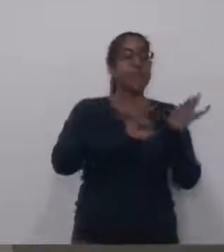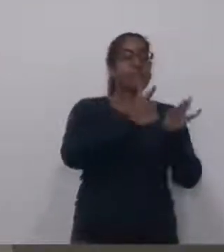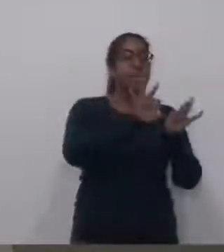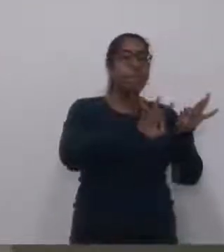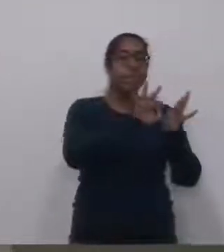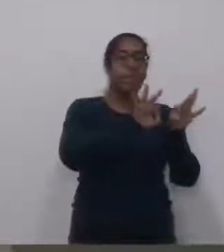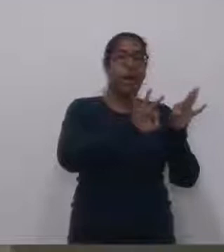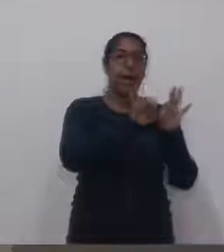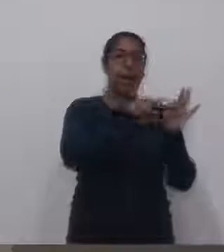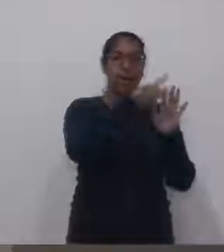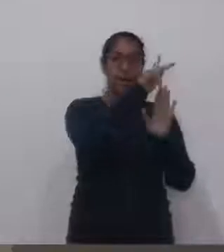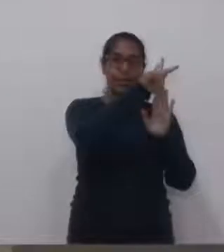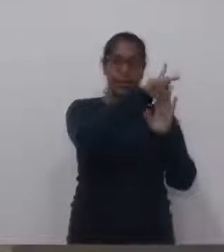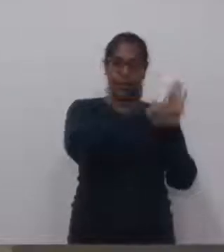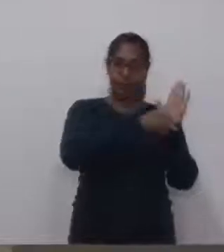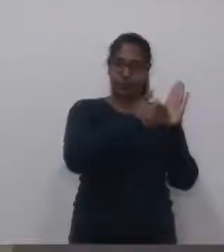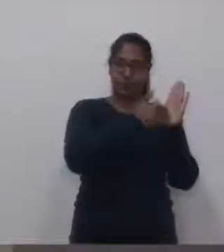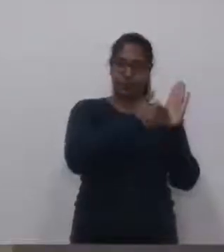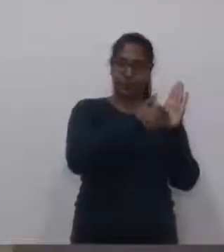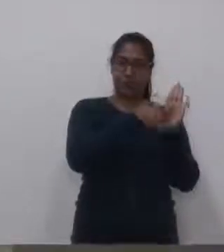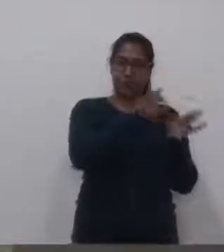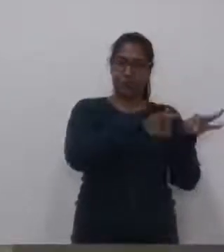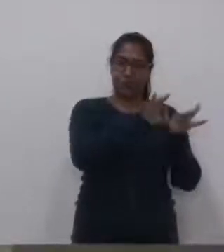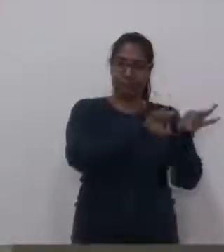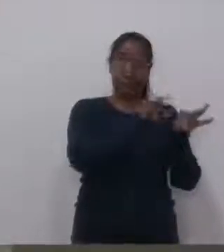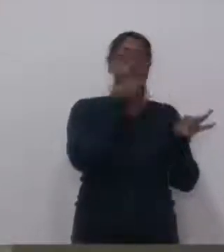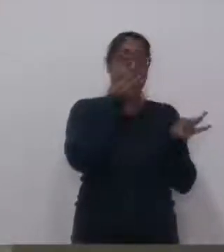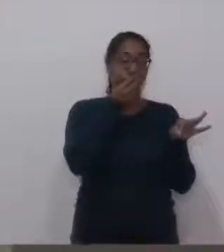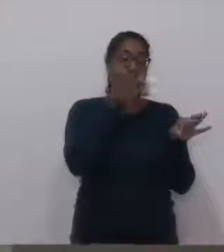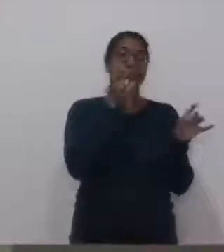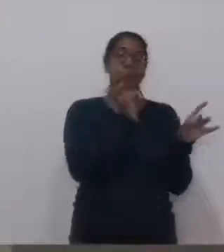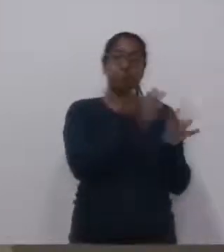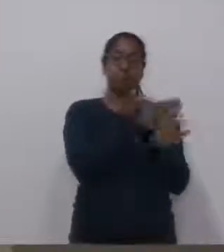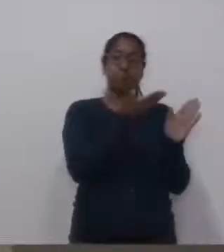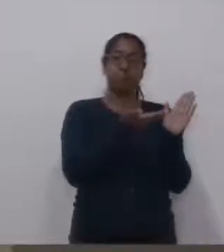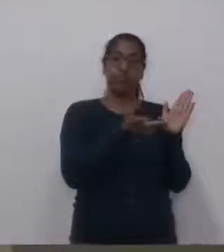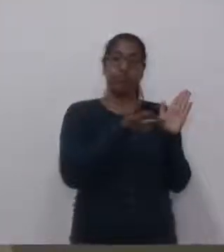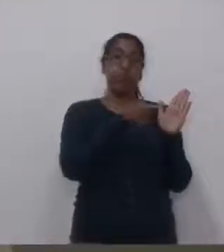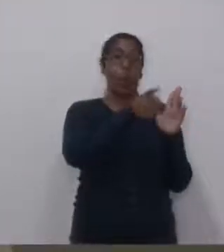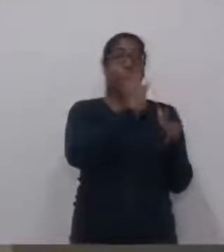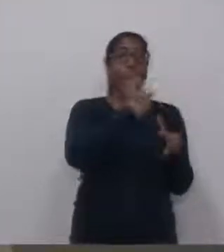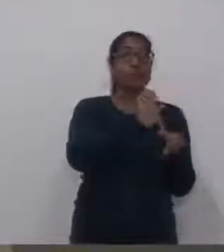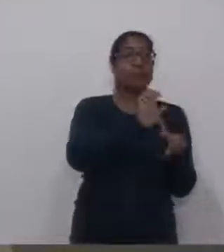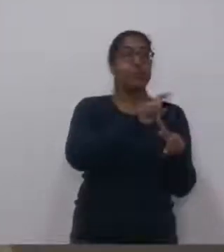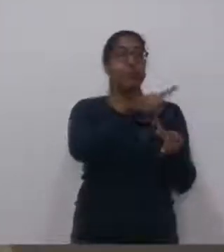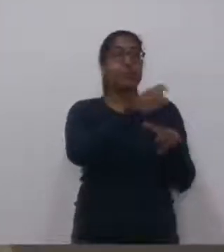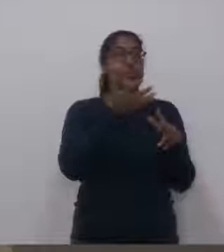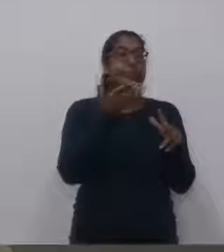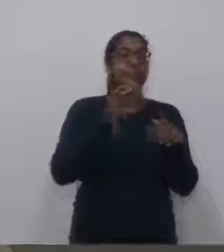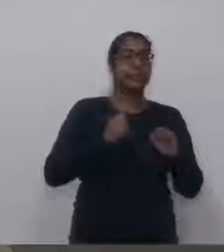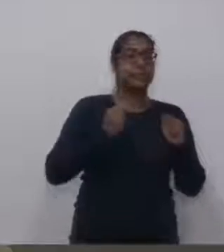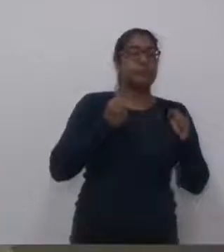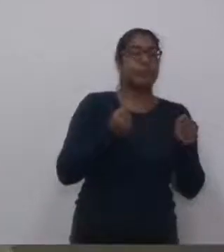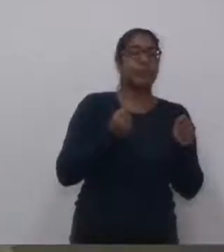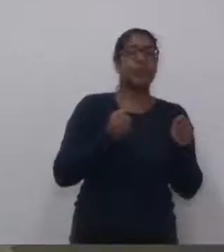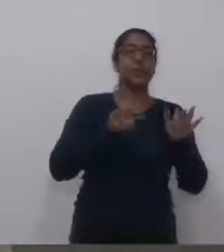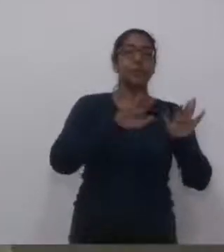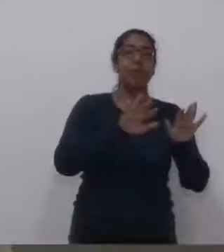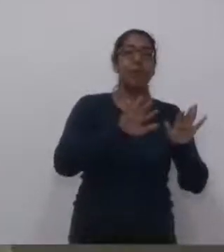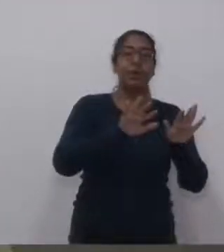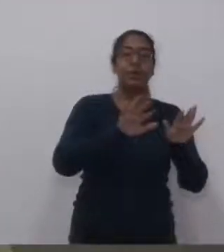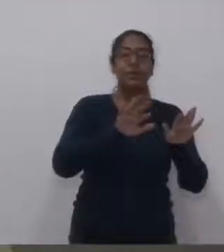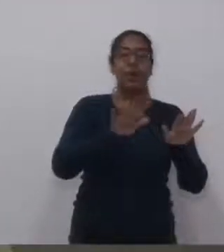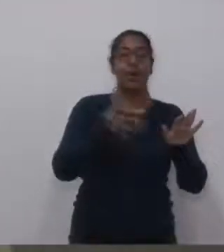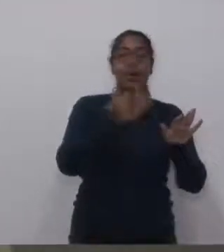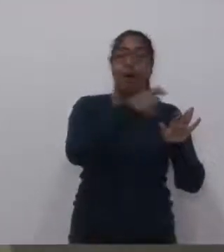projeto, conseguir a aprovação do projeto, a gente está vendo que o Executivo tem se movimentado nesse sentido, mas eu acho que é preciso, por